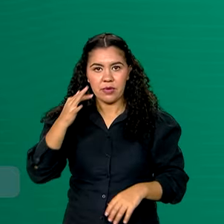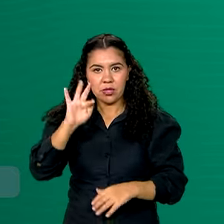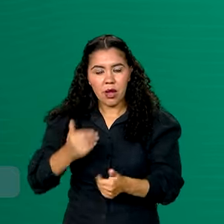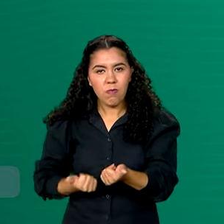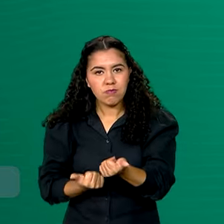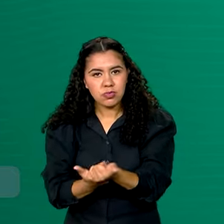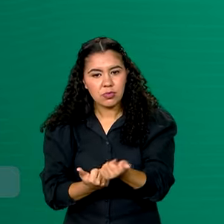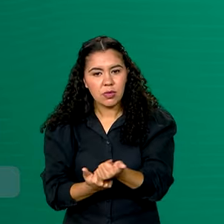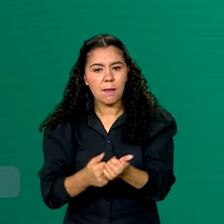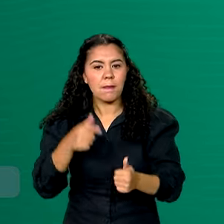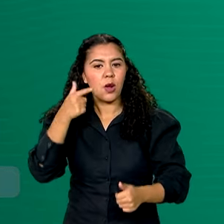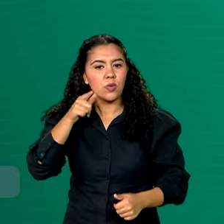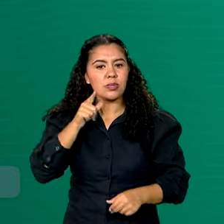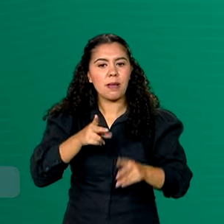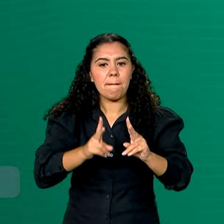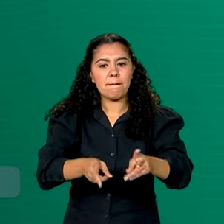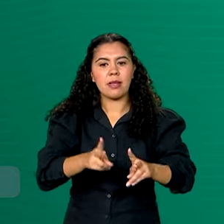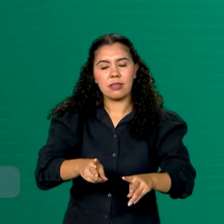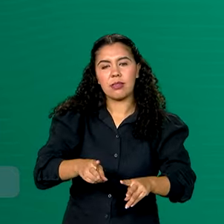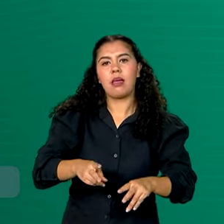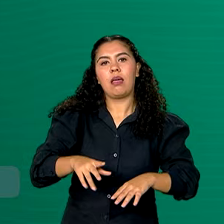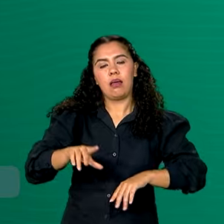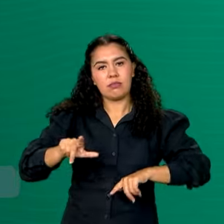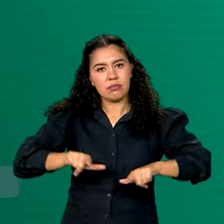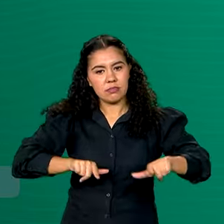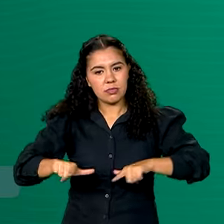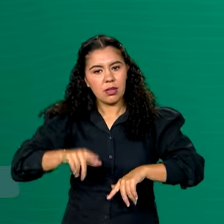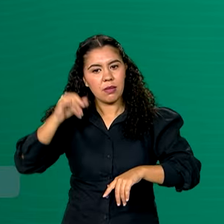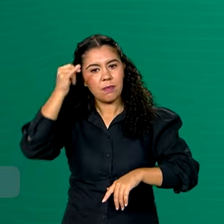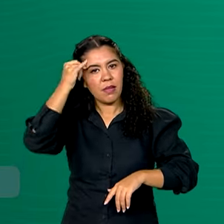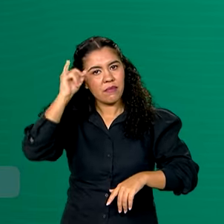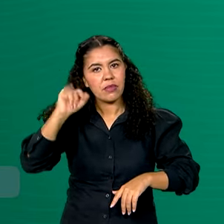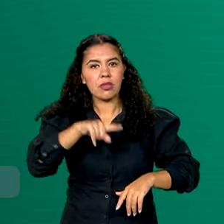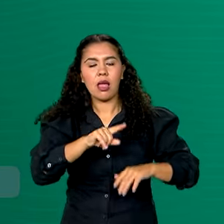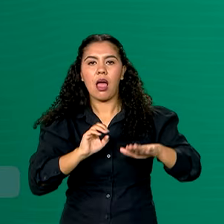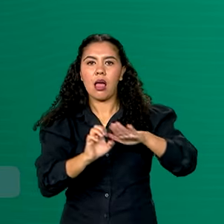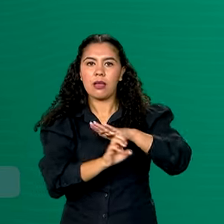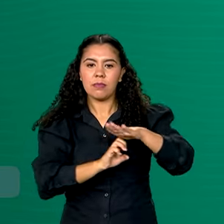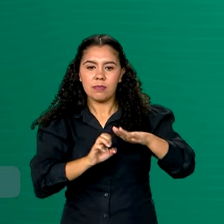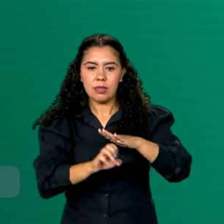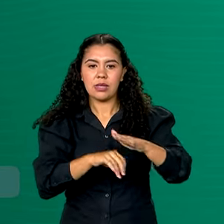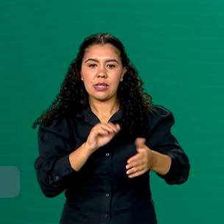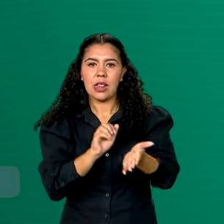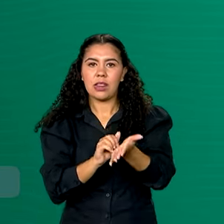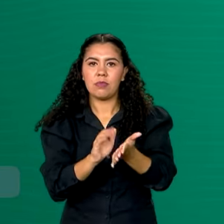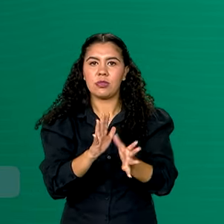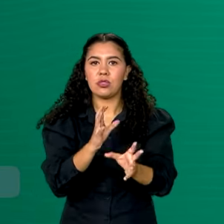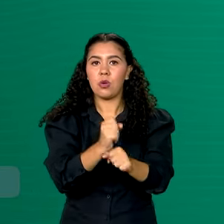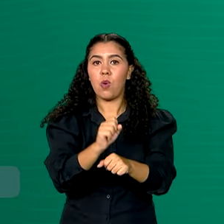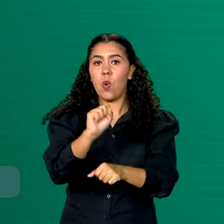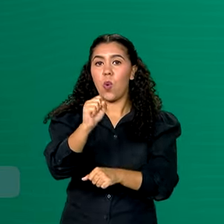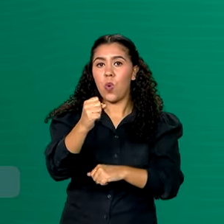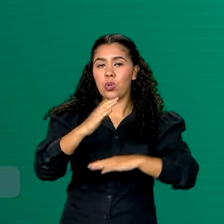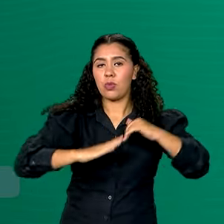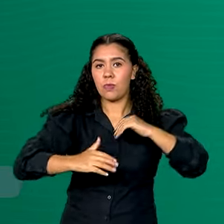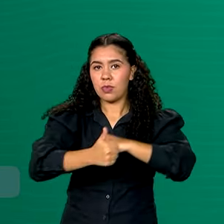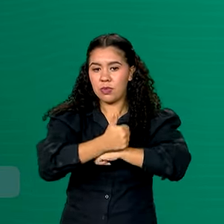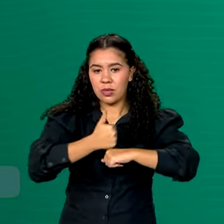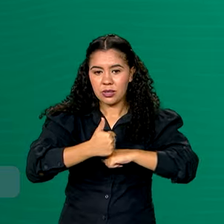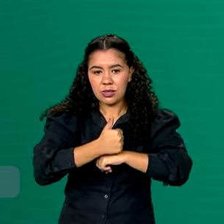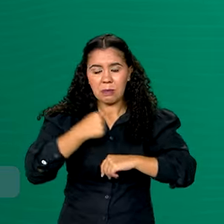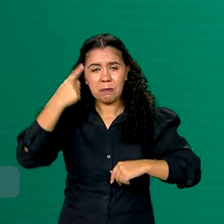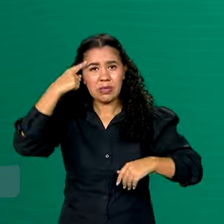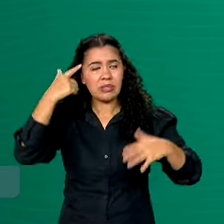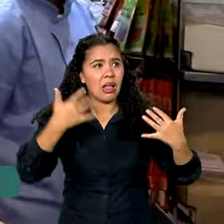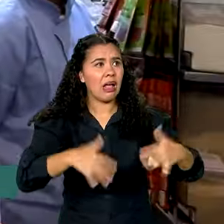manter empregos que ajudaram a empresa a não abrir mão dos oito funcionários, mesmo quando tudo parecia